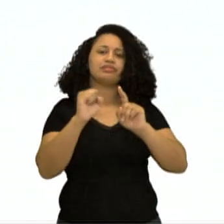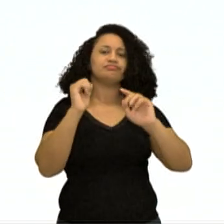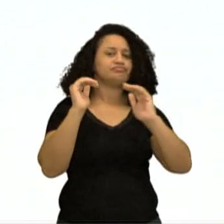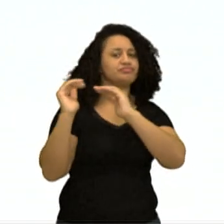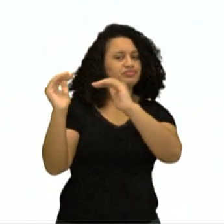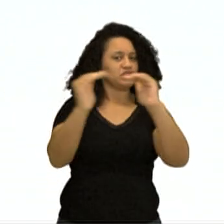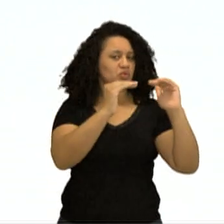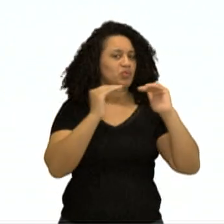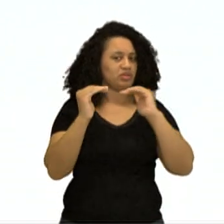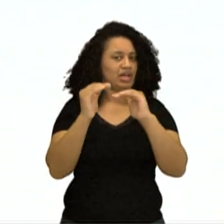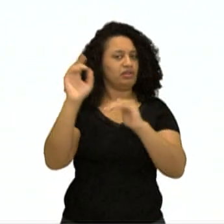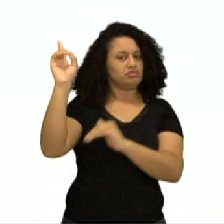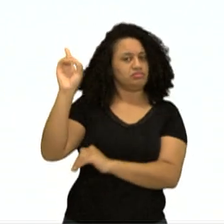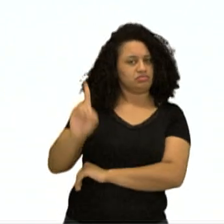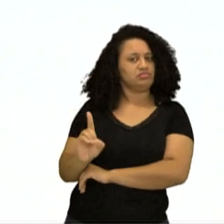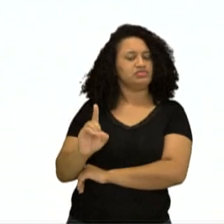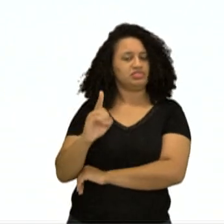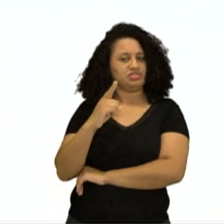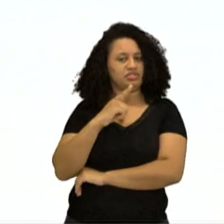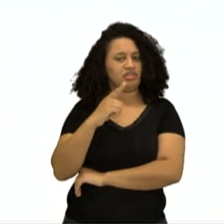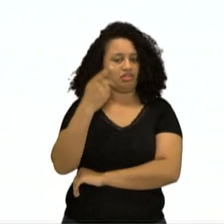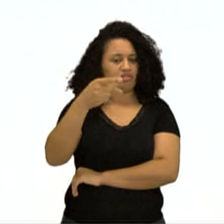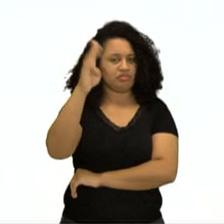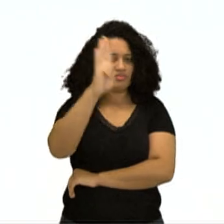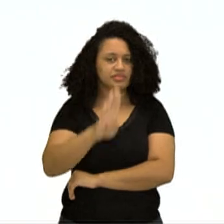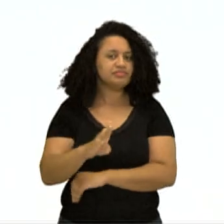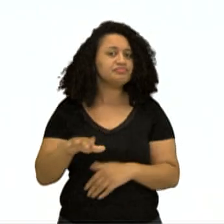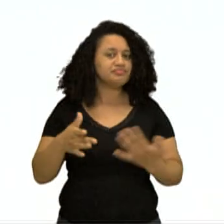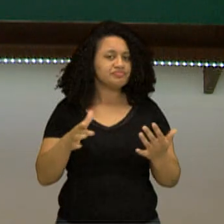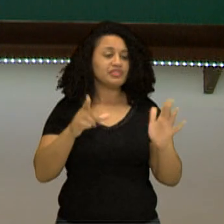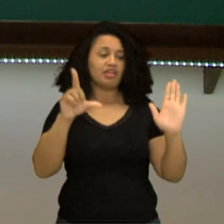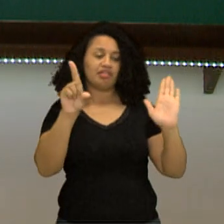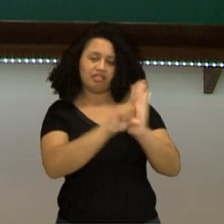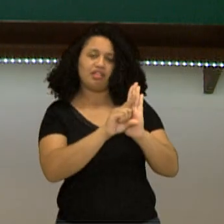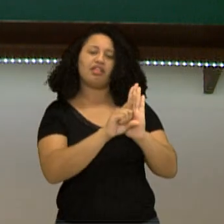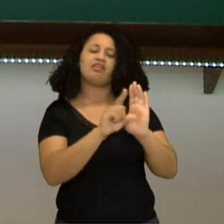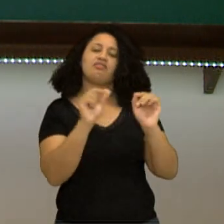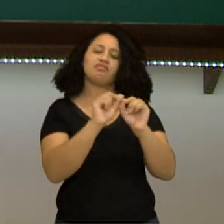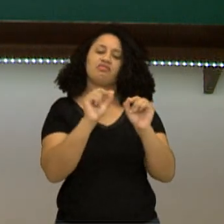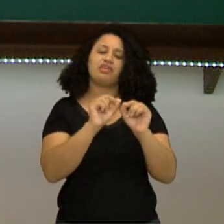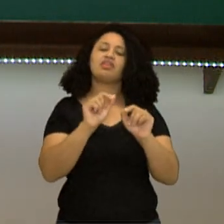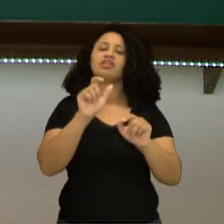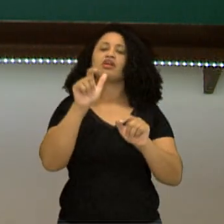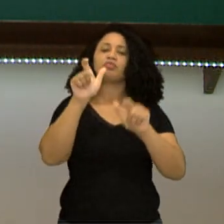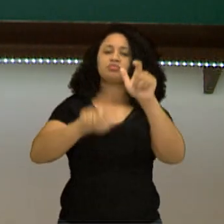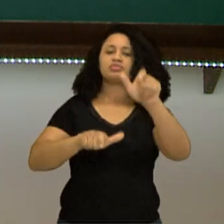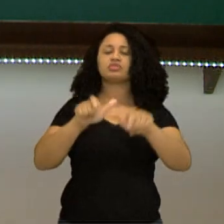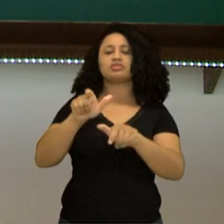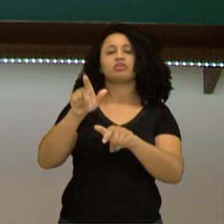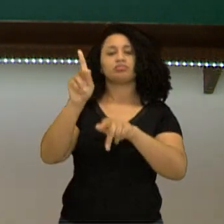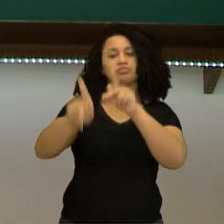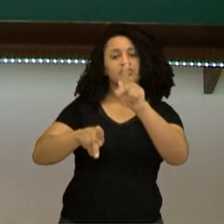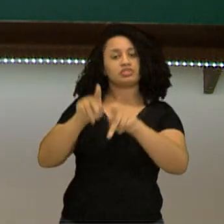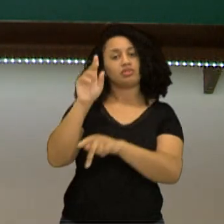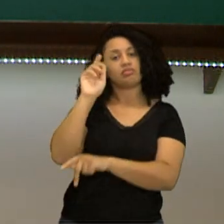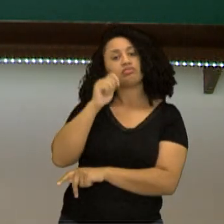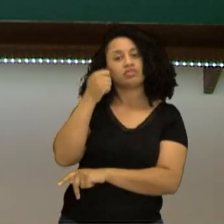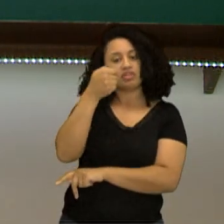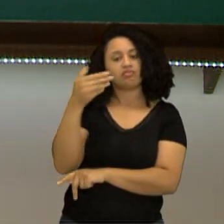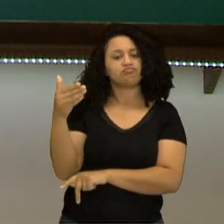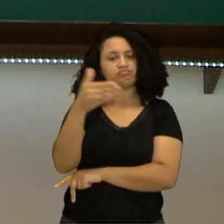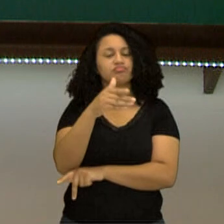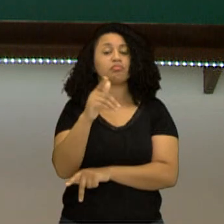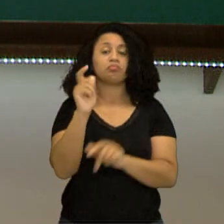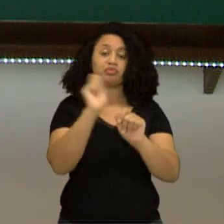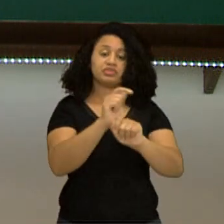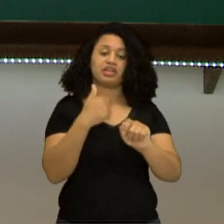sociais, de direitos civis no Brasil. Essa lei deu condições da participação da população negra depois